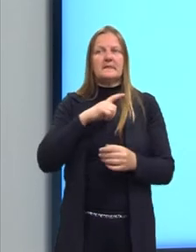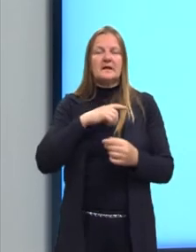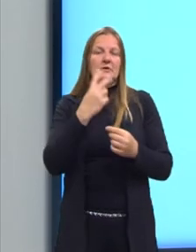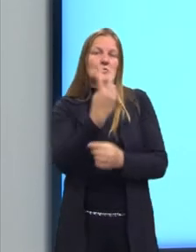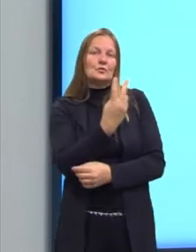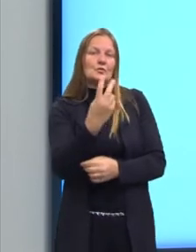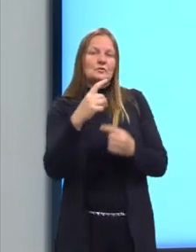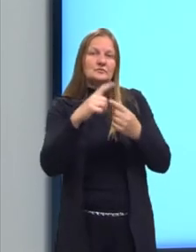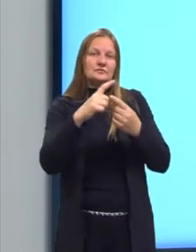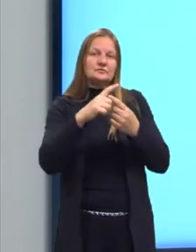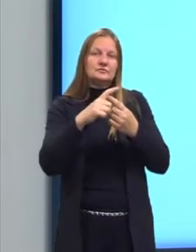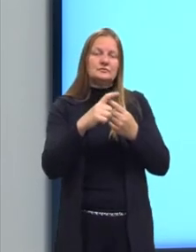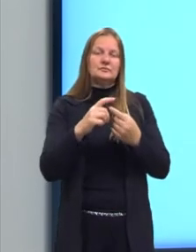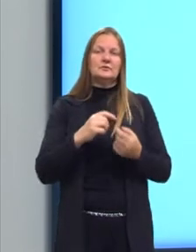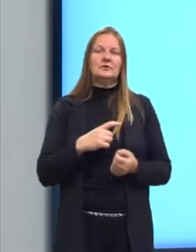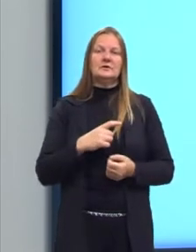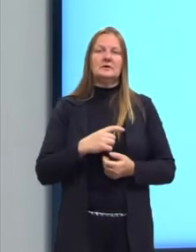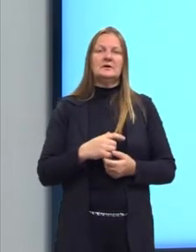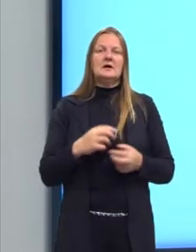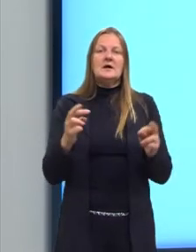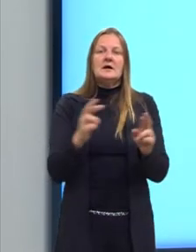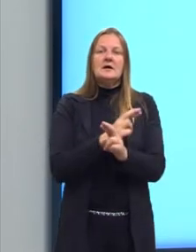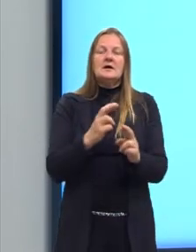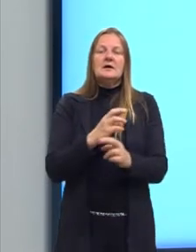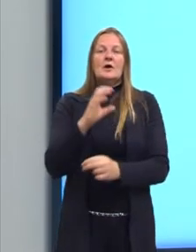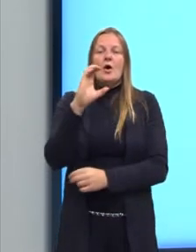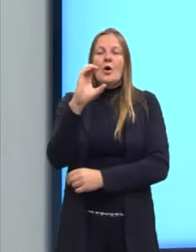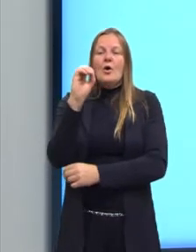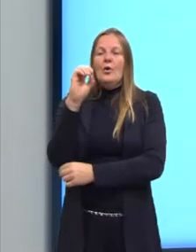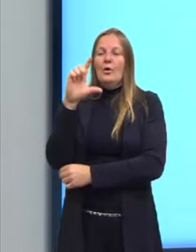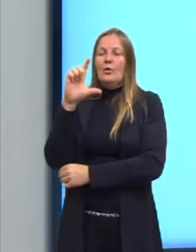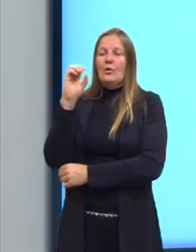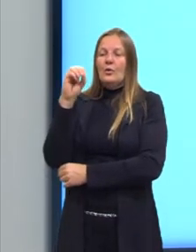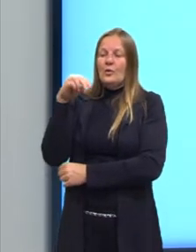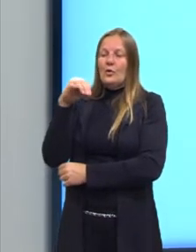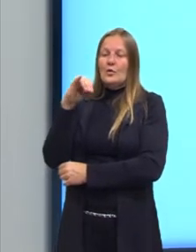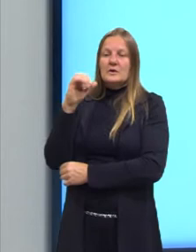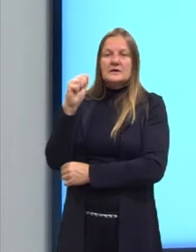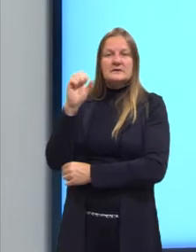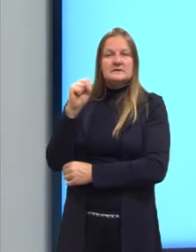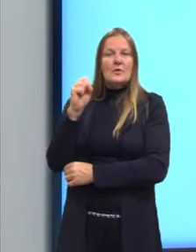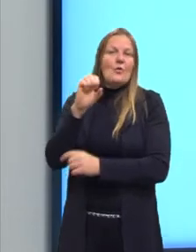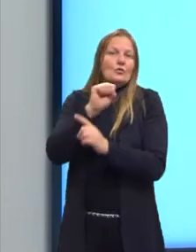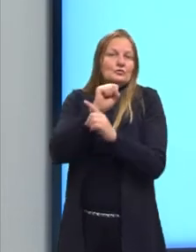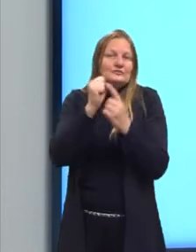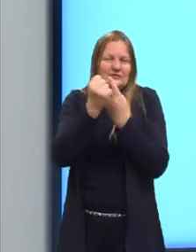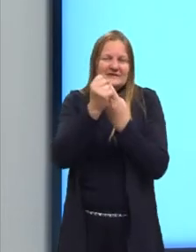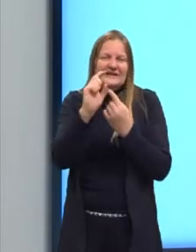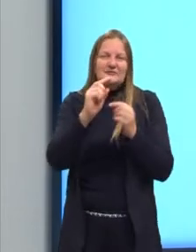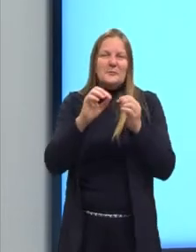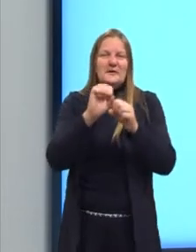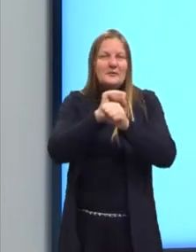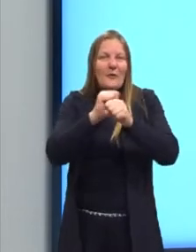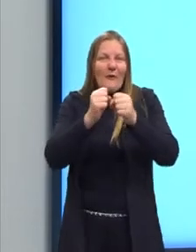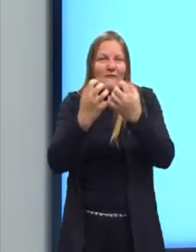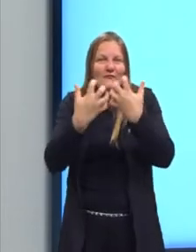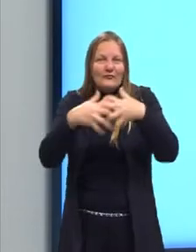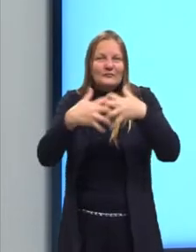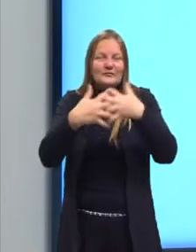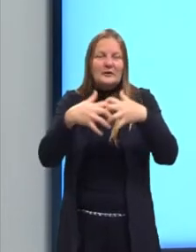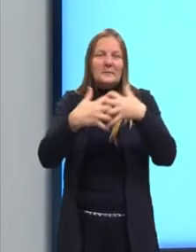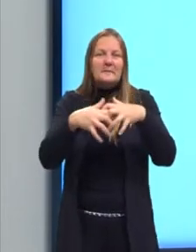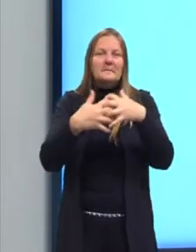são chamadas relações de colônia e também sociedade. As desarmônicas são